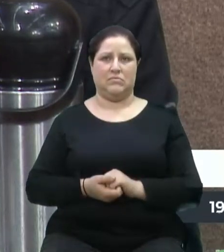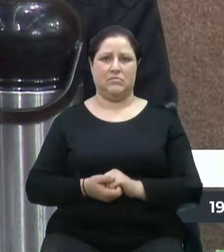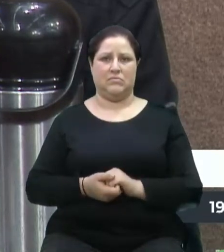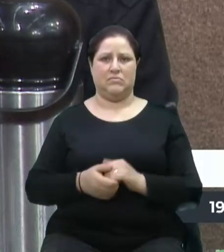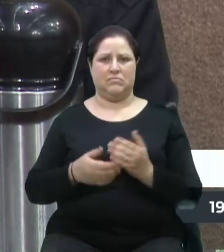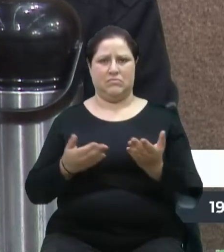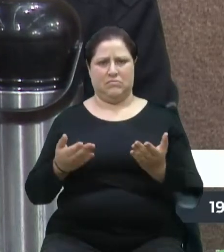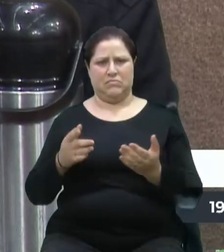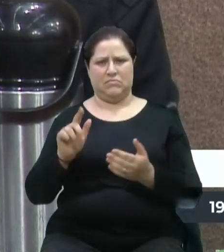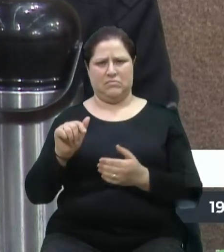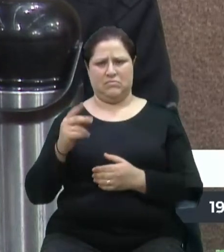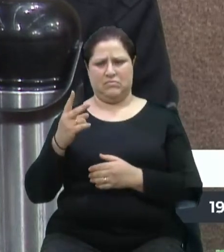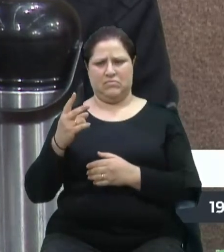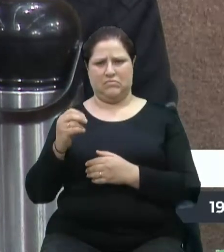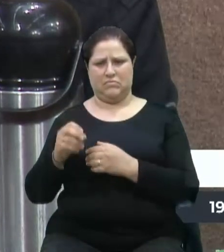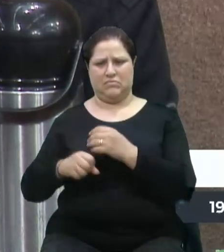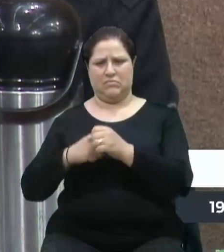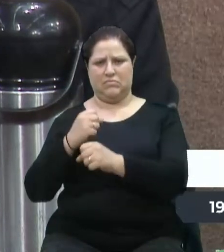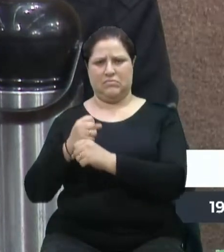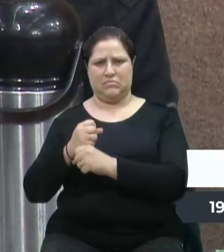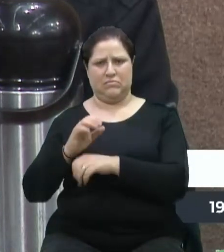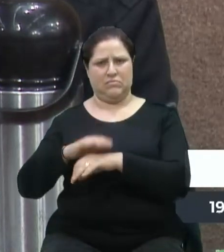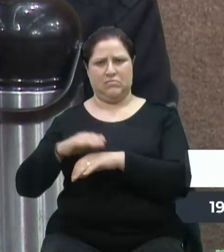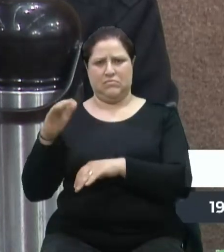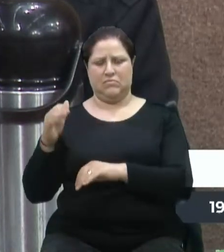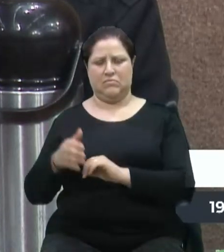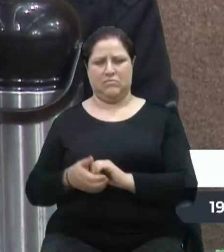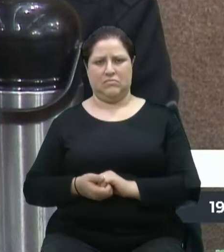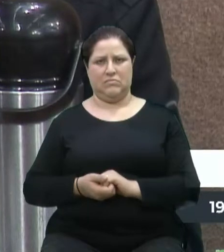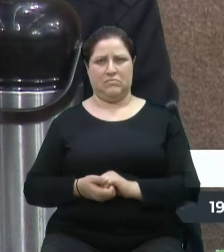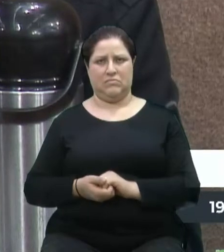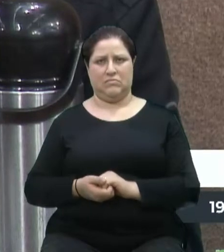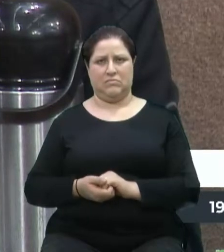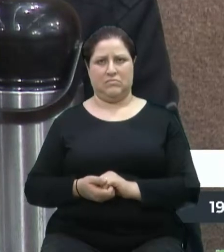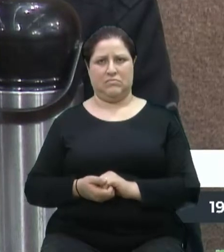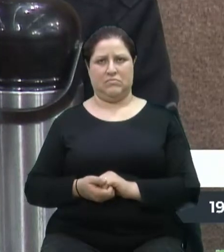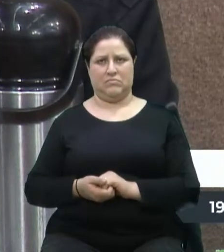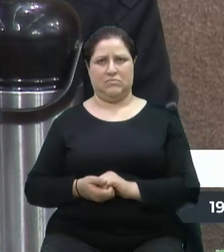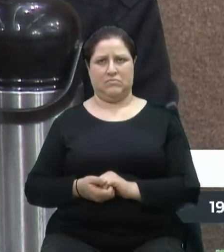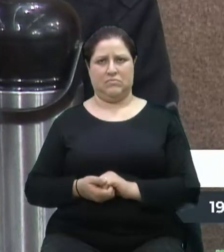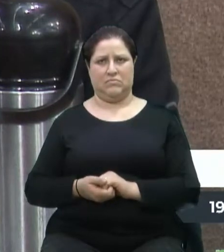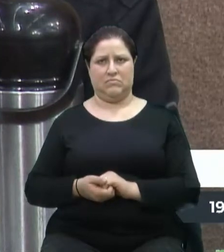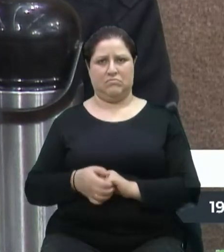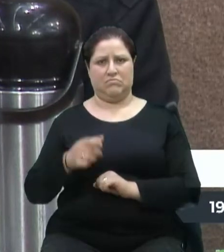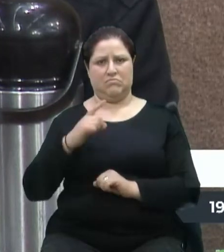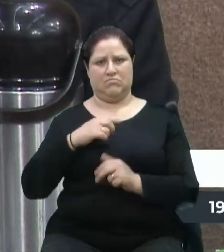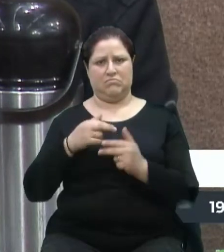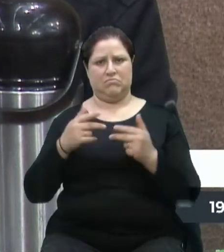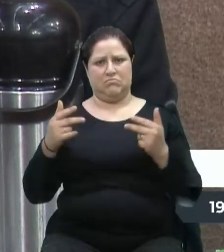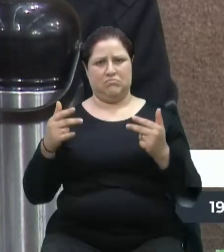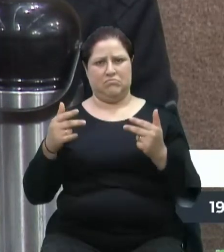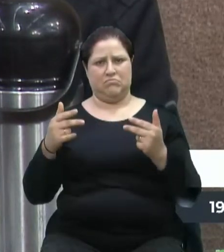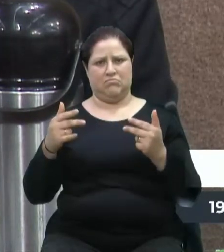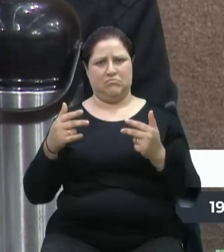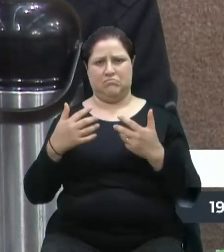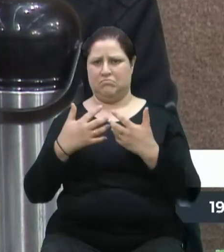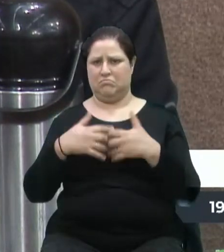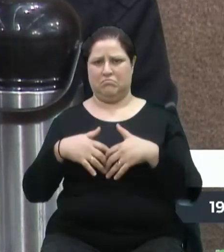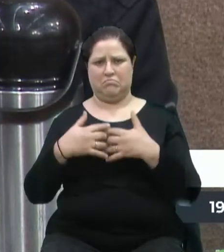Quanto? 20 anos? 20, mais de 20 anos. Mas, gente, tem alguma coisa que não funciona?